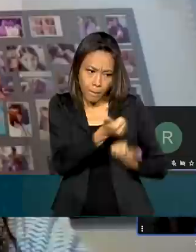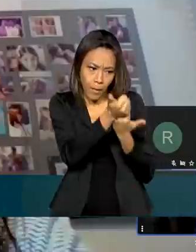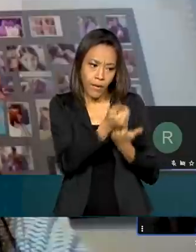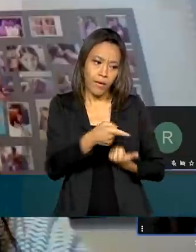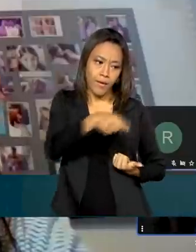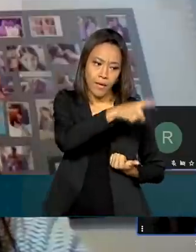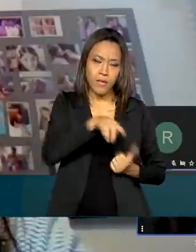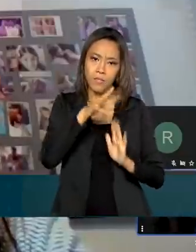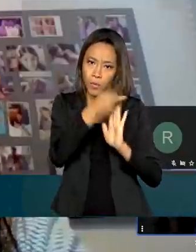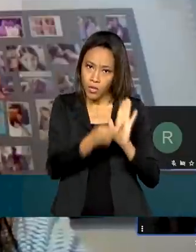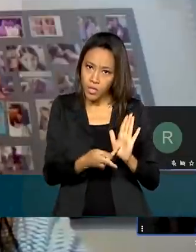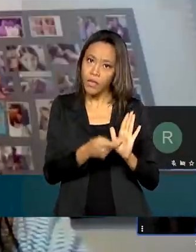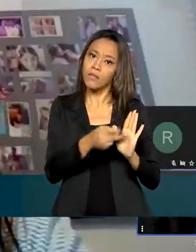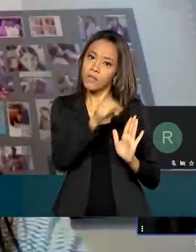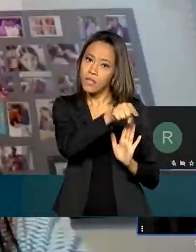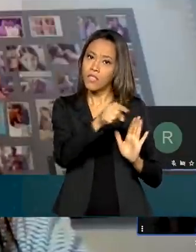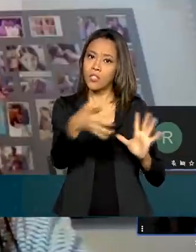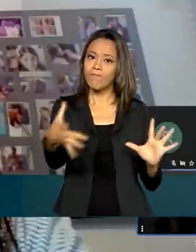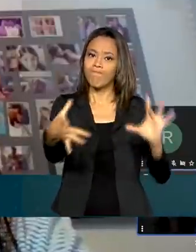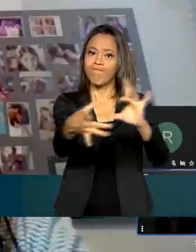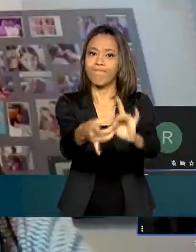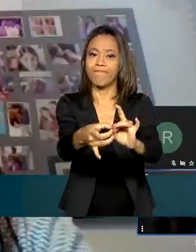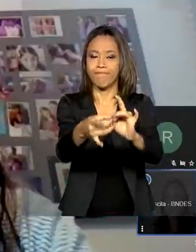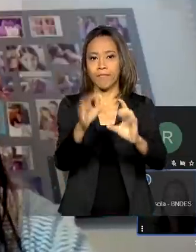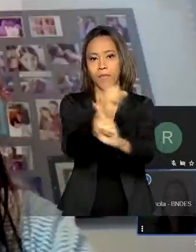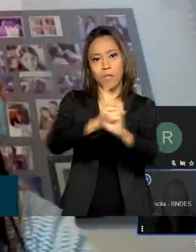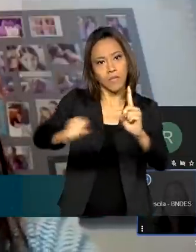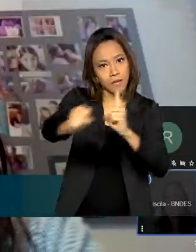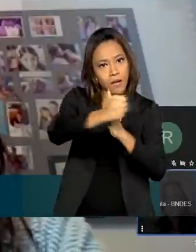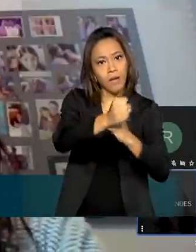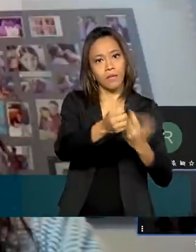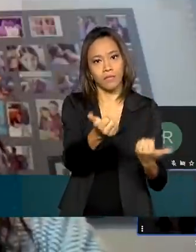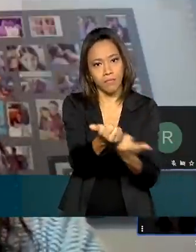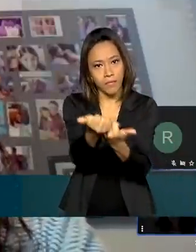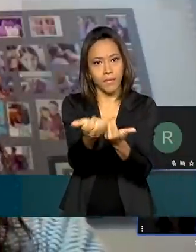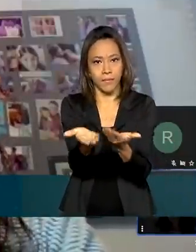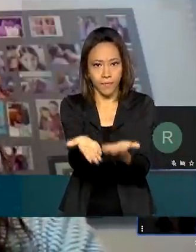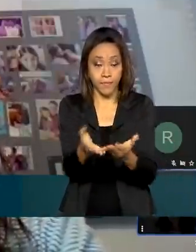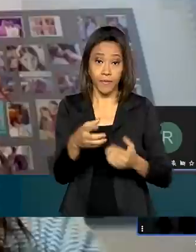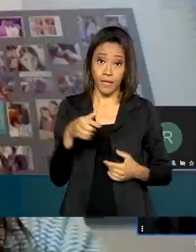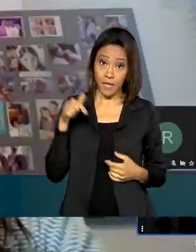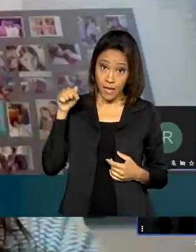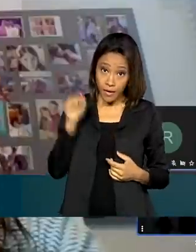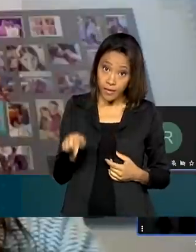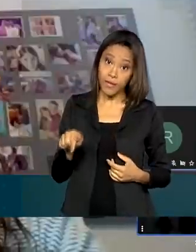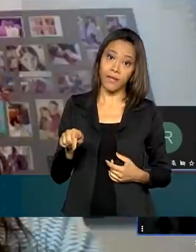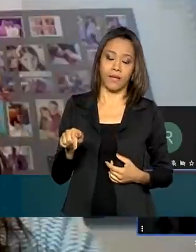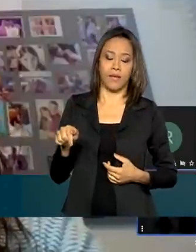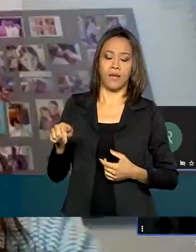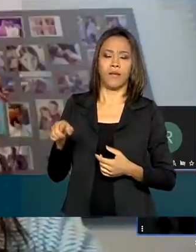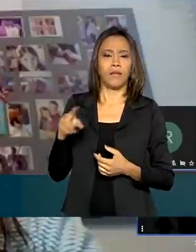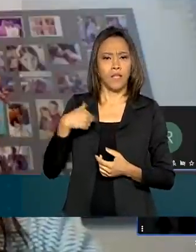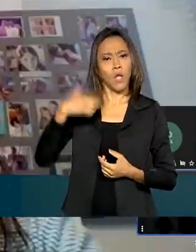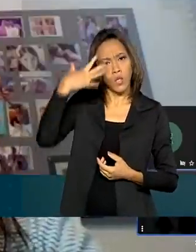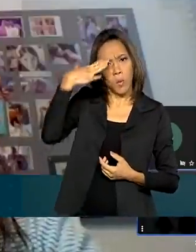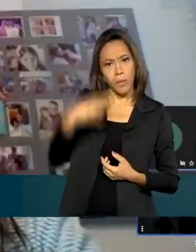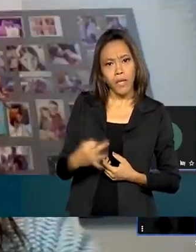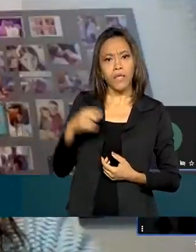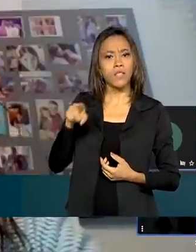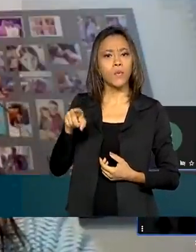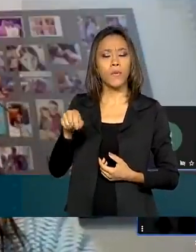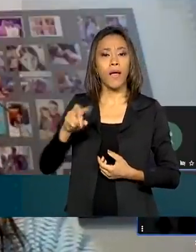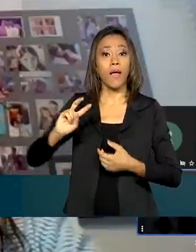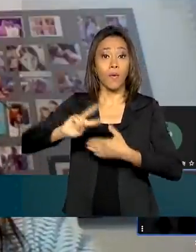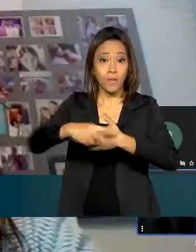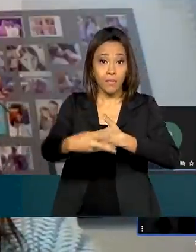sejam operacionais, que eles tragam retorno para a sociedade. E aqui, no caso, o que a gente entende como retorno